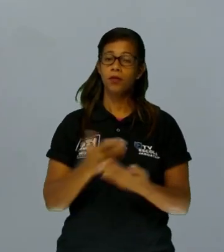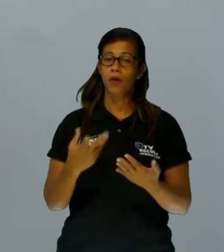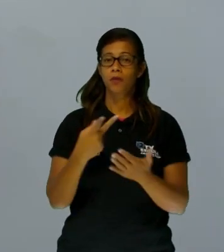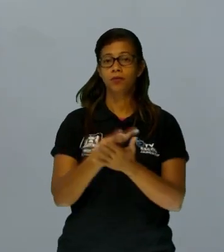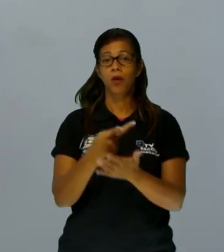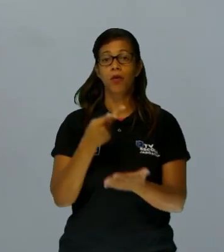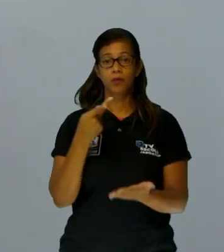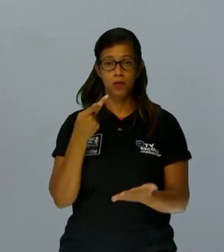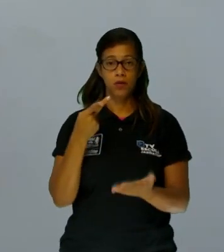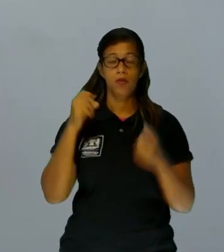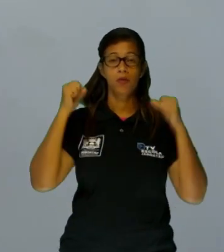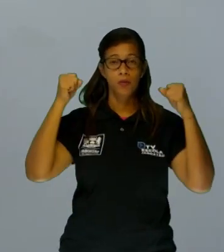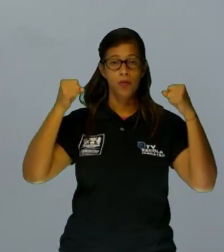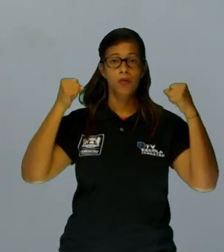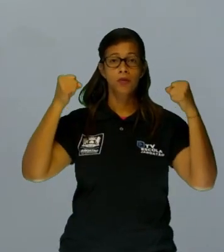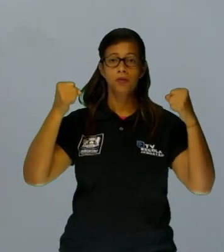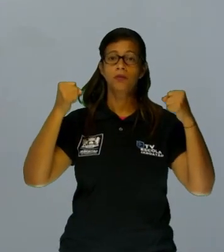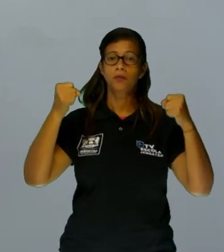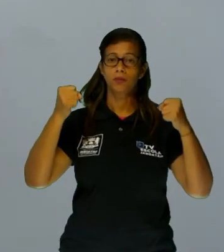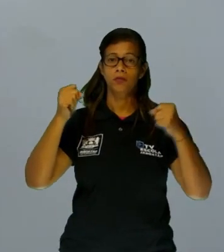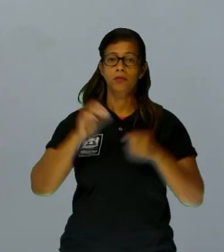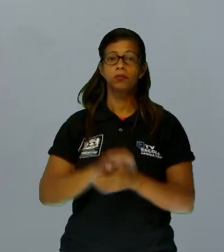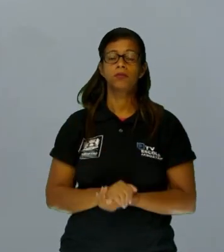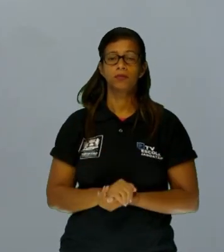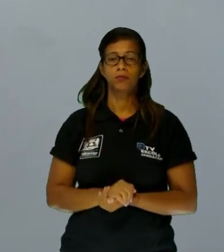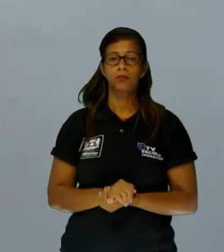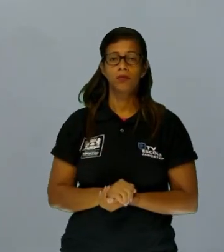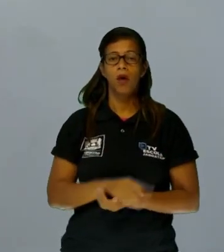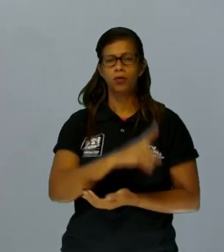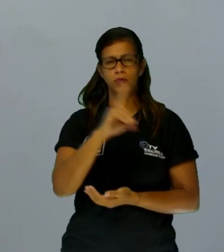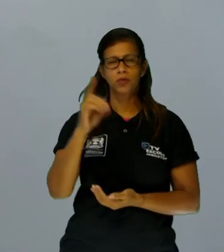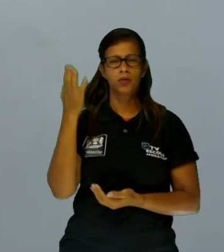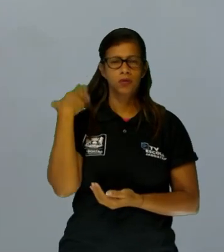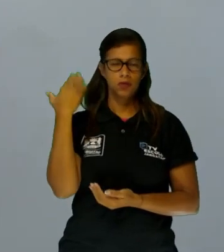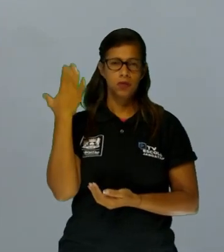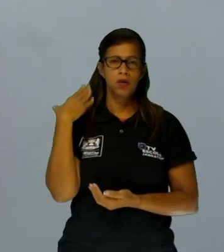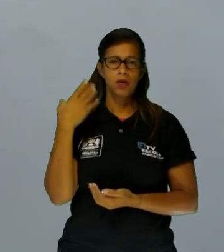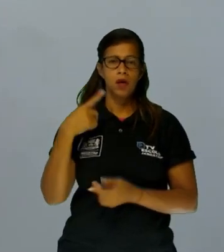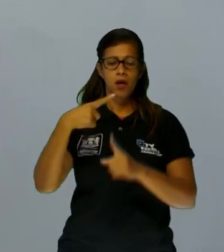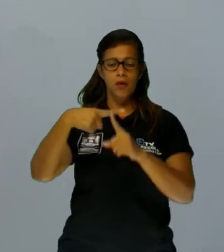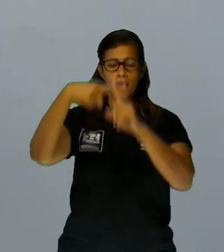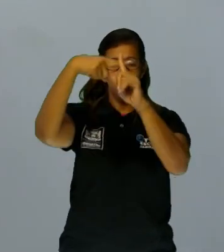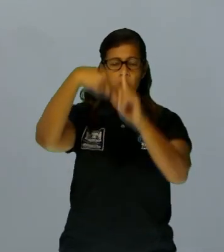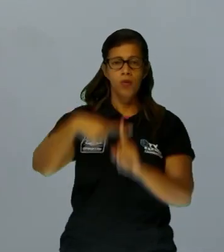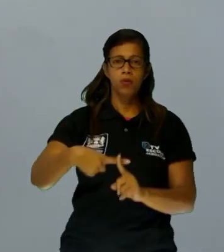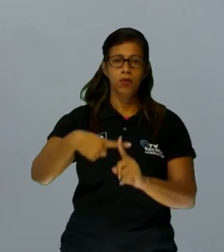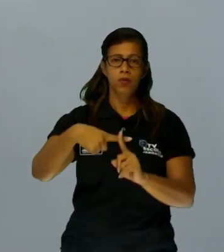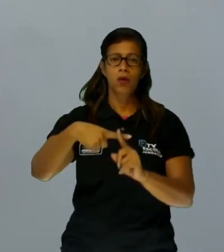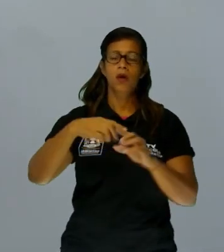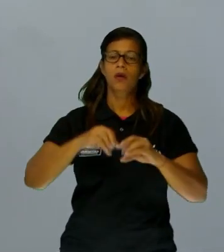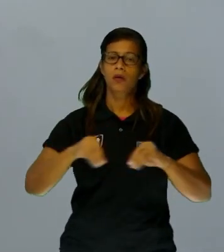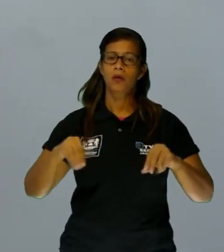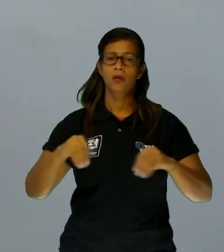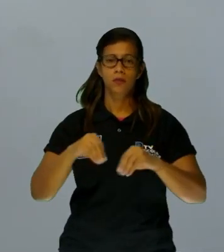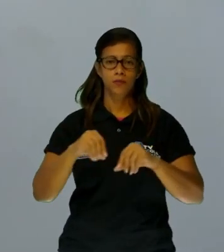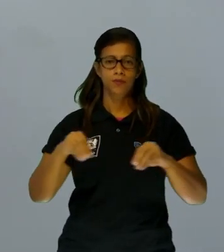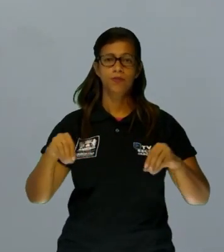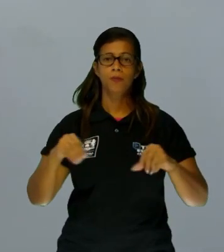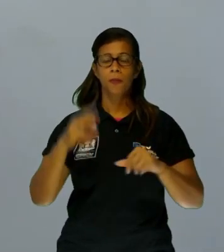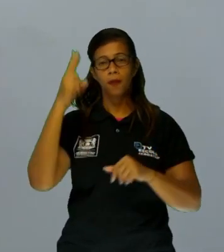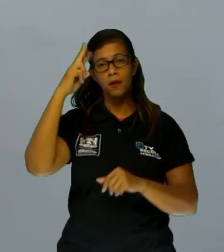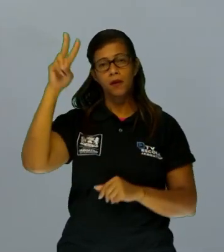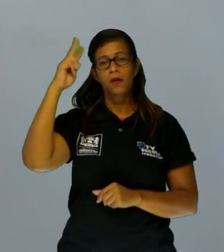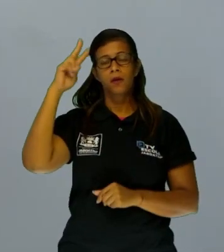um tempo atrás, e foi isso que aconteceu. As cruzes foram fincadas na areia, todas ali sem enfeites, para lembrar a quantidade de